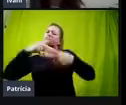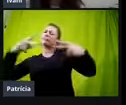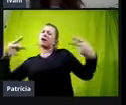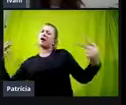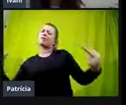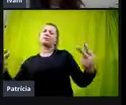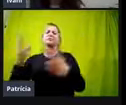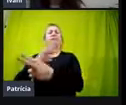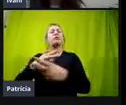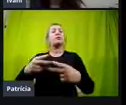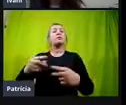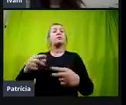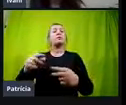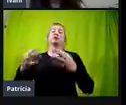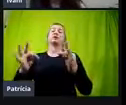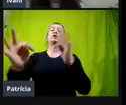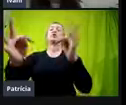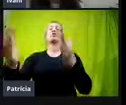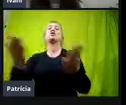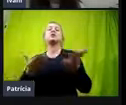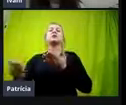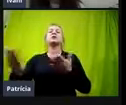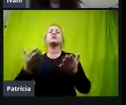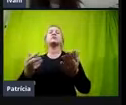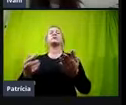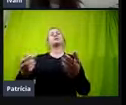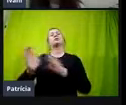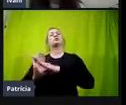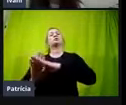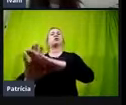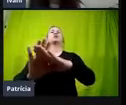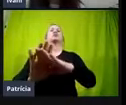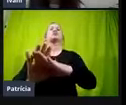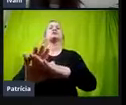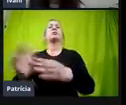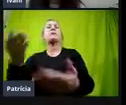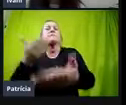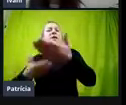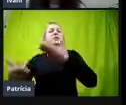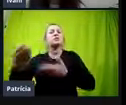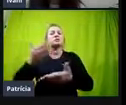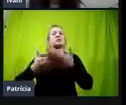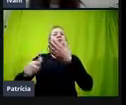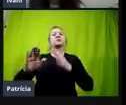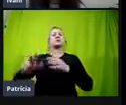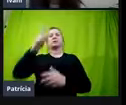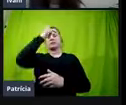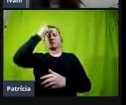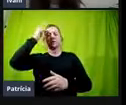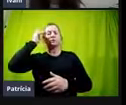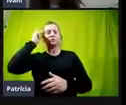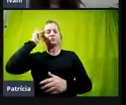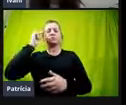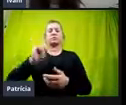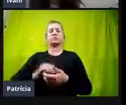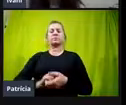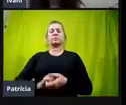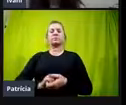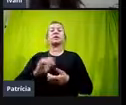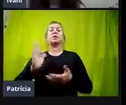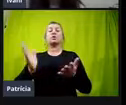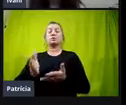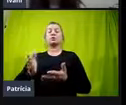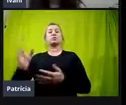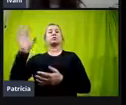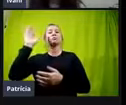para nos ajudar, né, para mediar, agora eu costumo dizer uma coisa, assim, as pessoas têm muito, eu já ouvi muito,